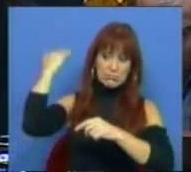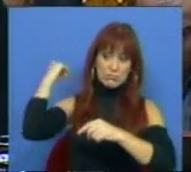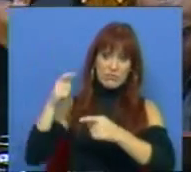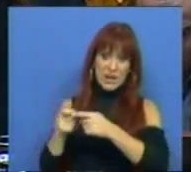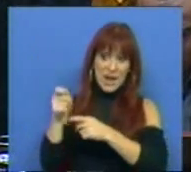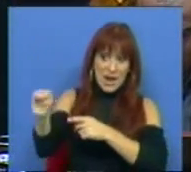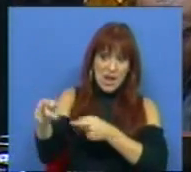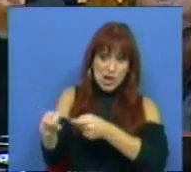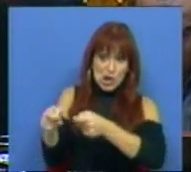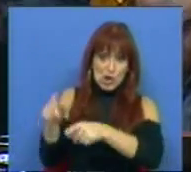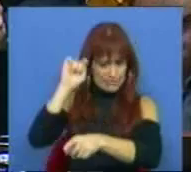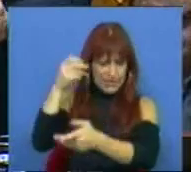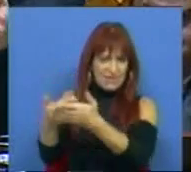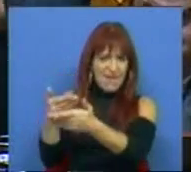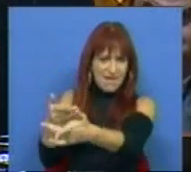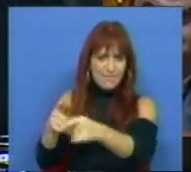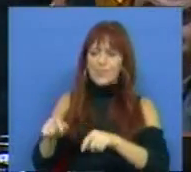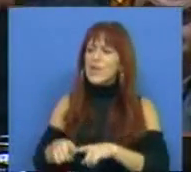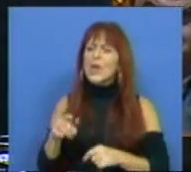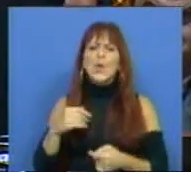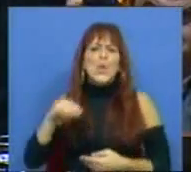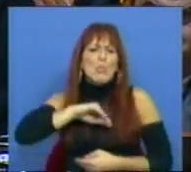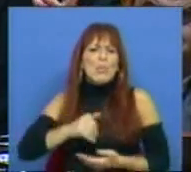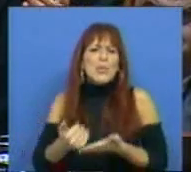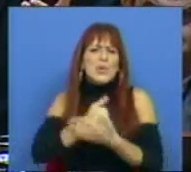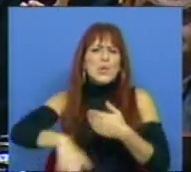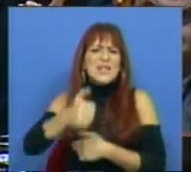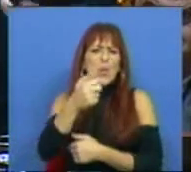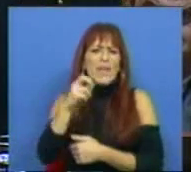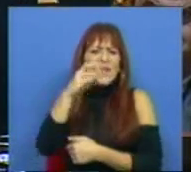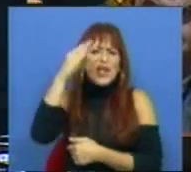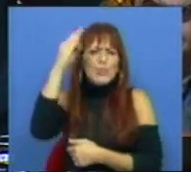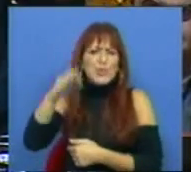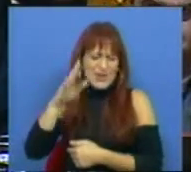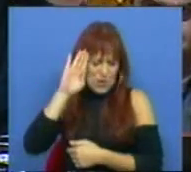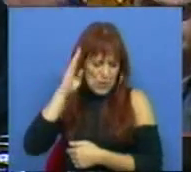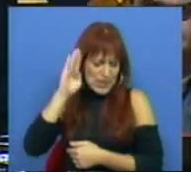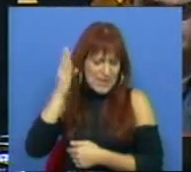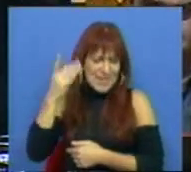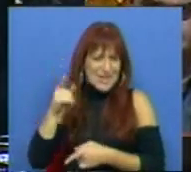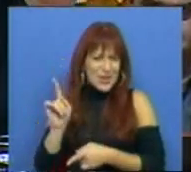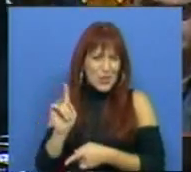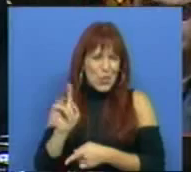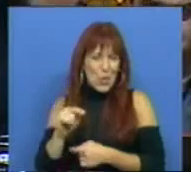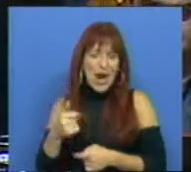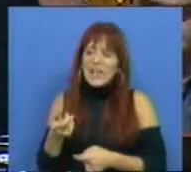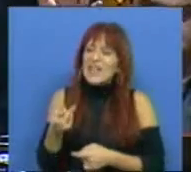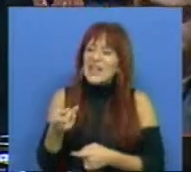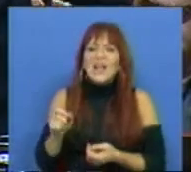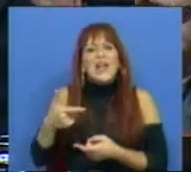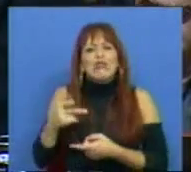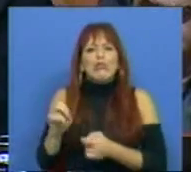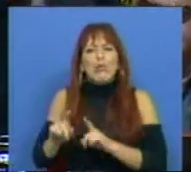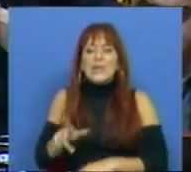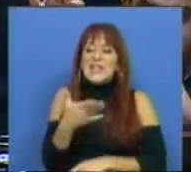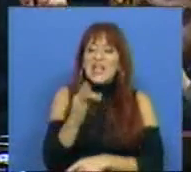a essa gestão danosa com um lucro de 53%. Eu bem sei que não é a taluda de 140